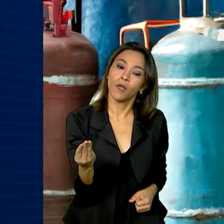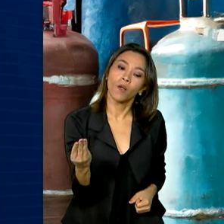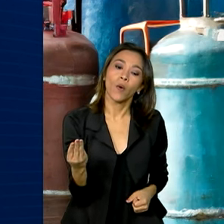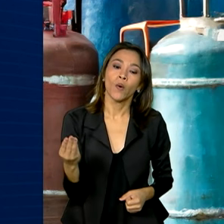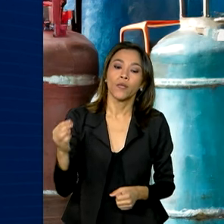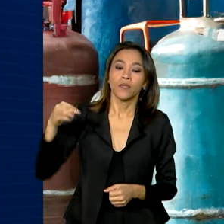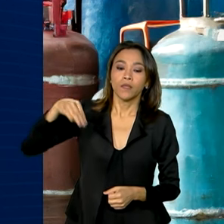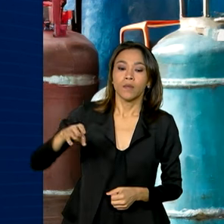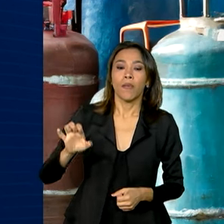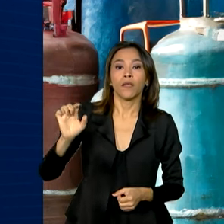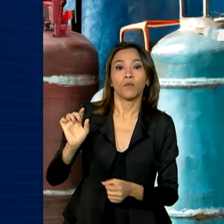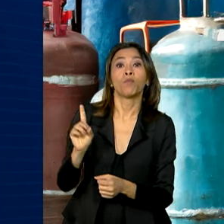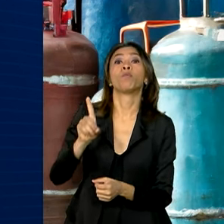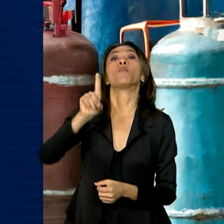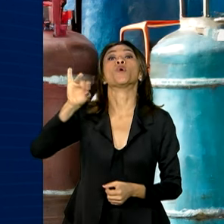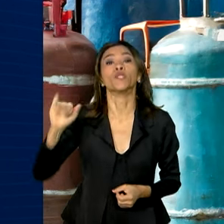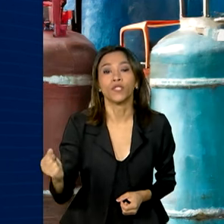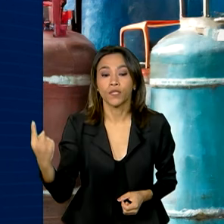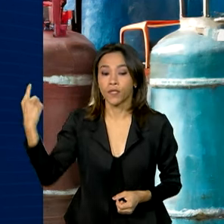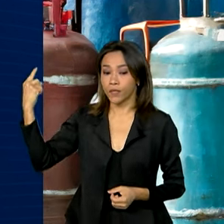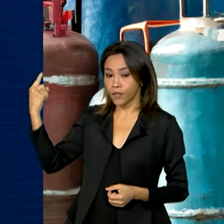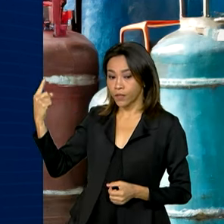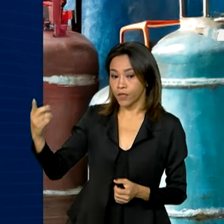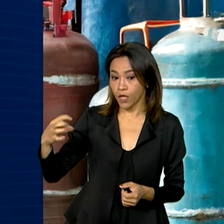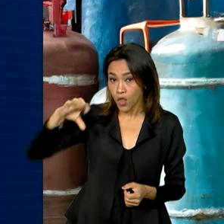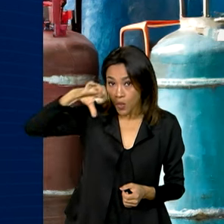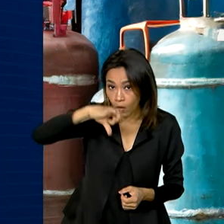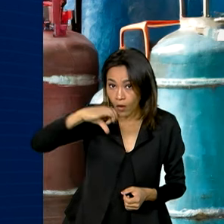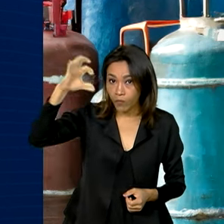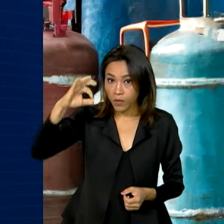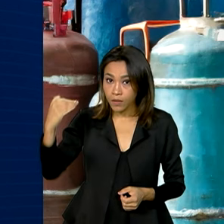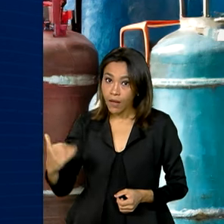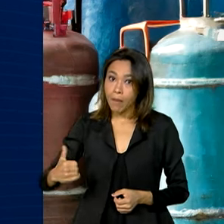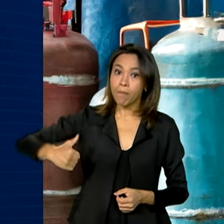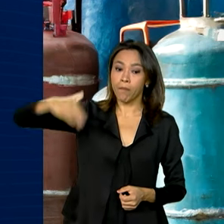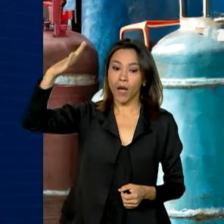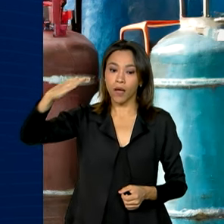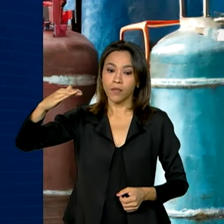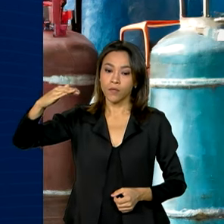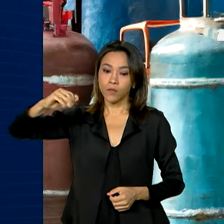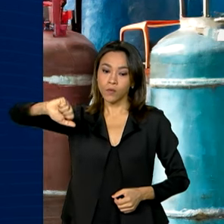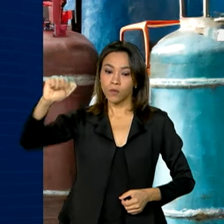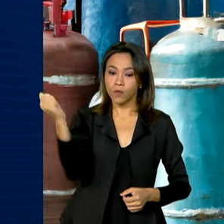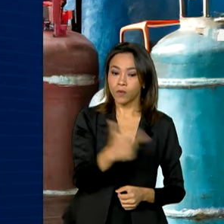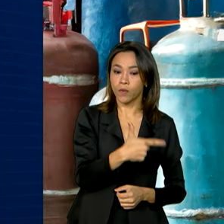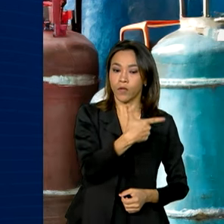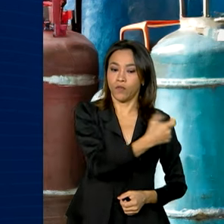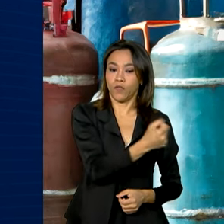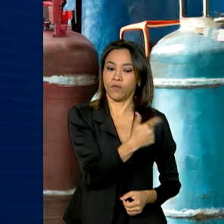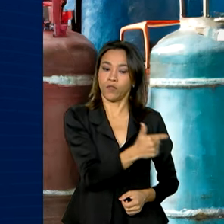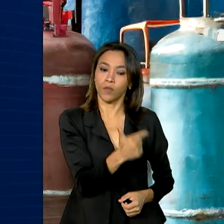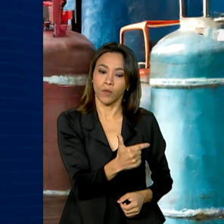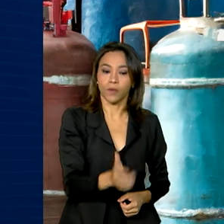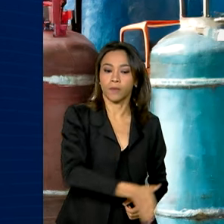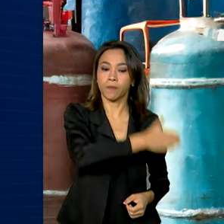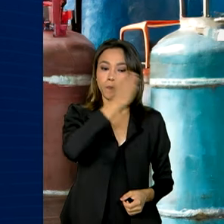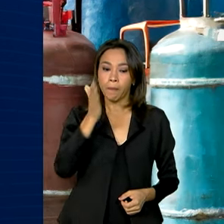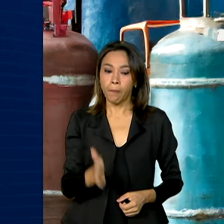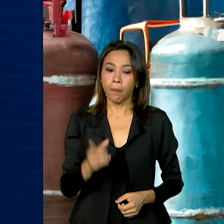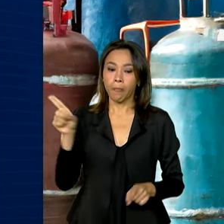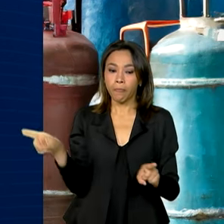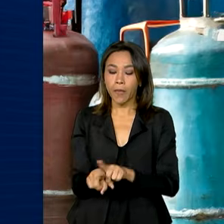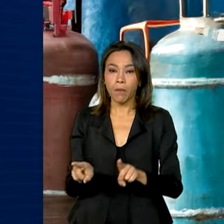metros cúbicos por dia, 9% a mais do produzido em 2022, além de ter